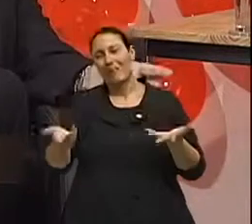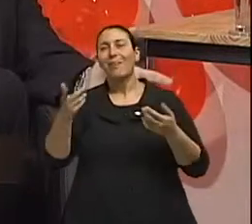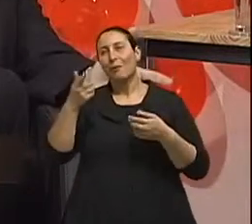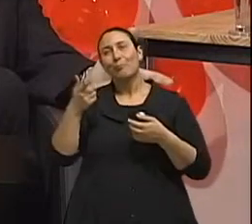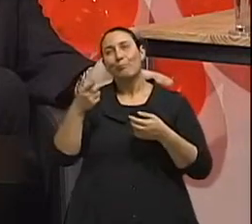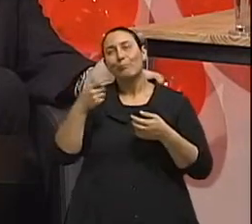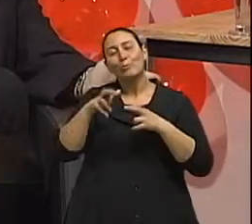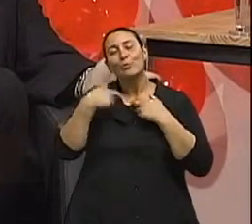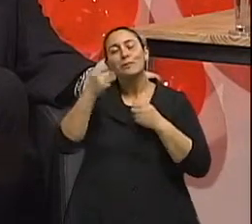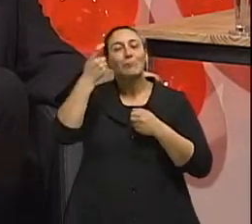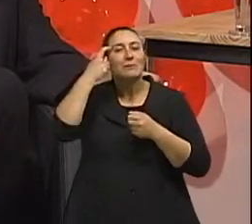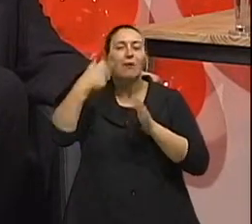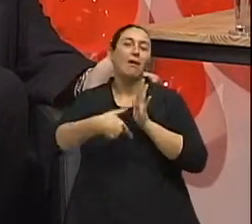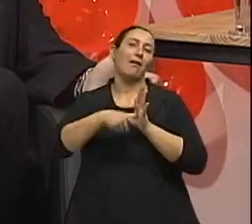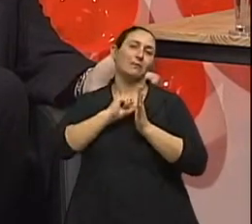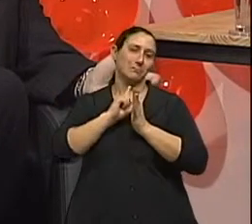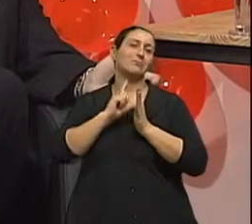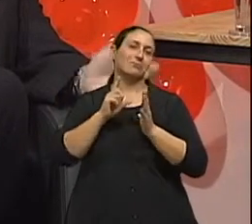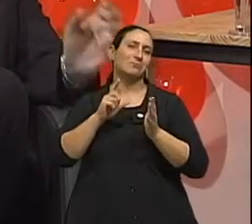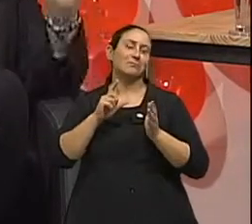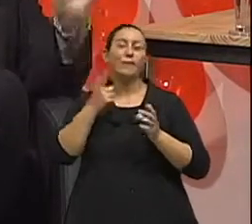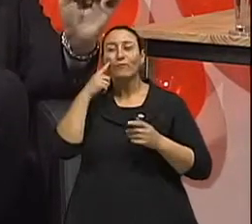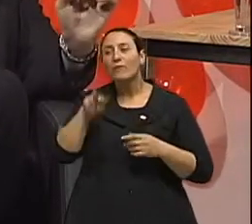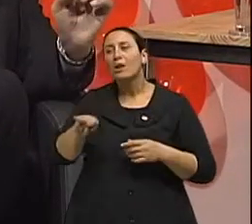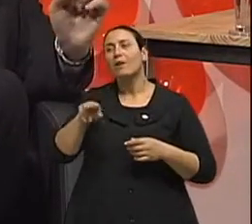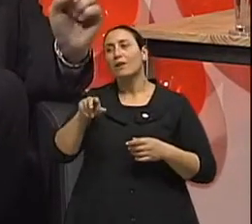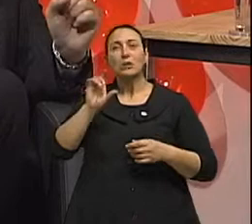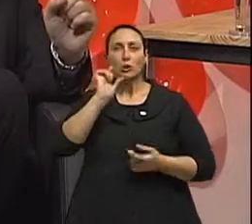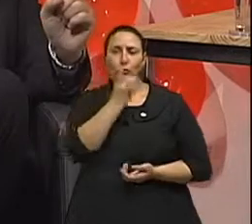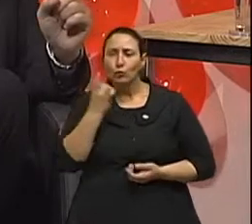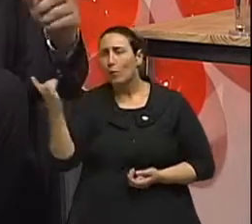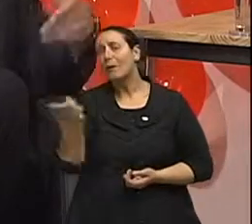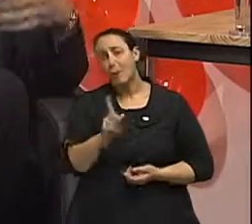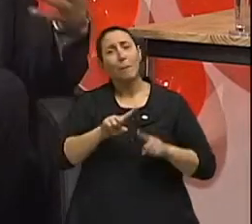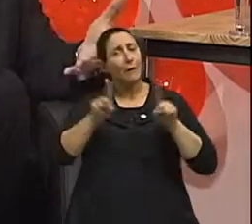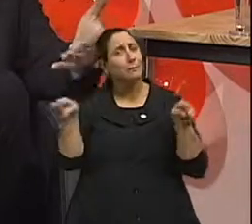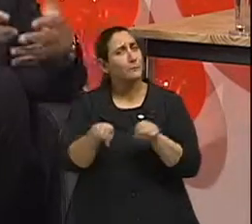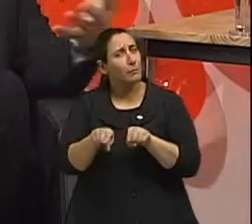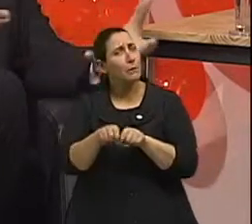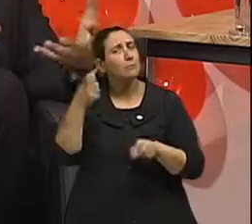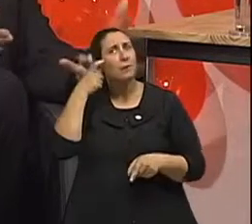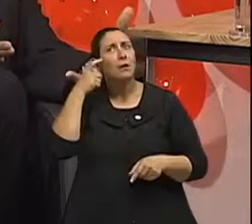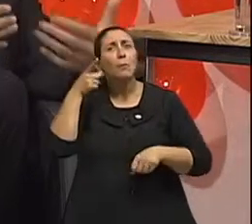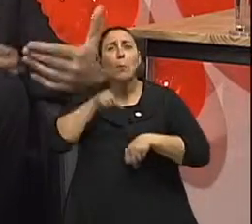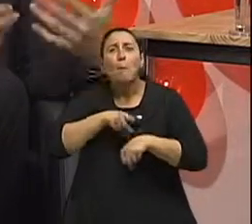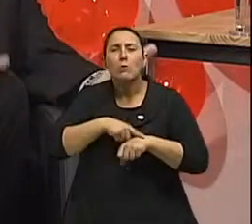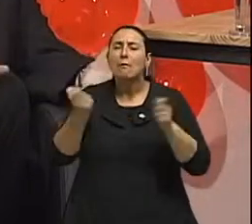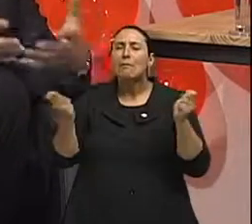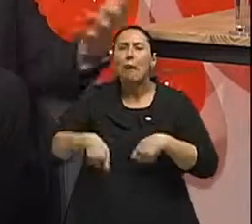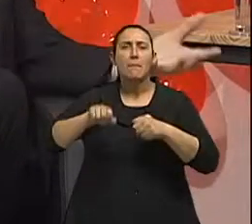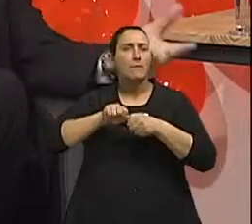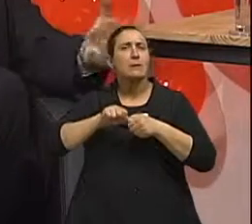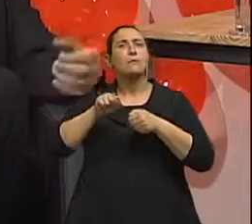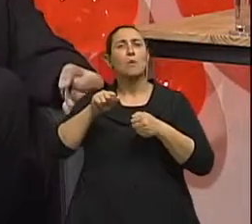soluções gerais, não só individuais para cada paciente, para que não chegue um momento que os recursos não são